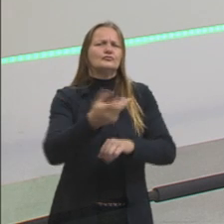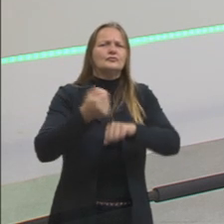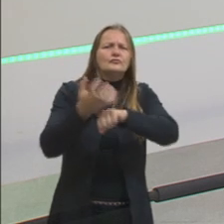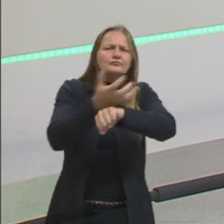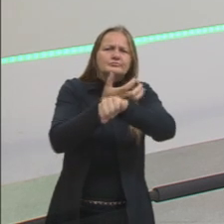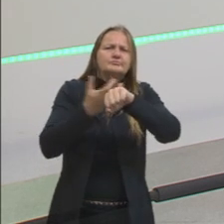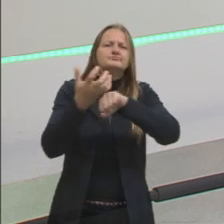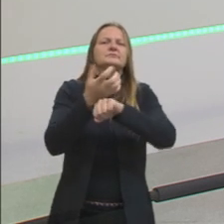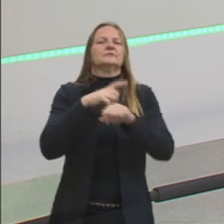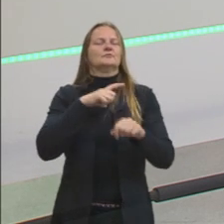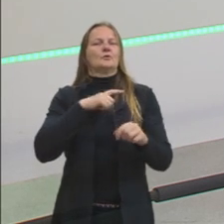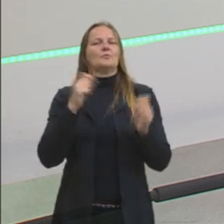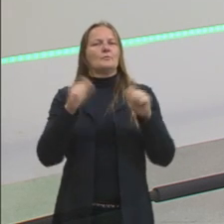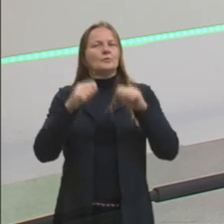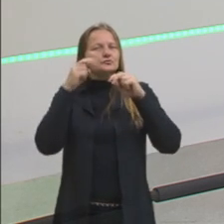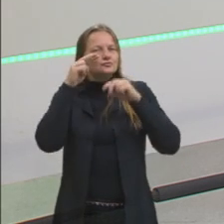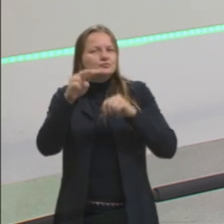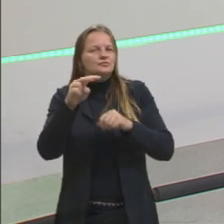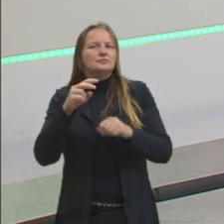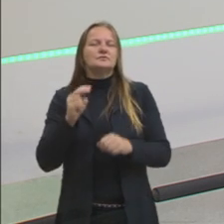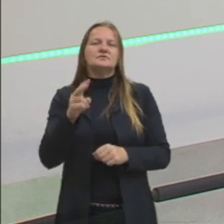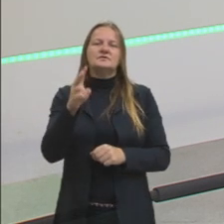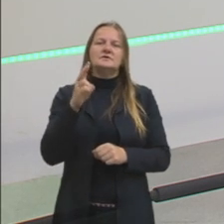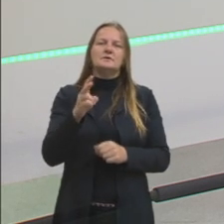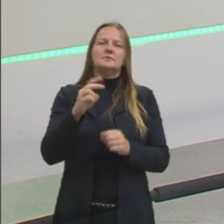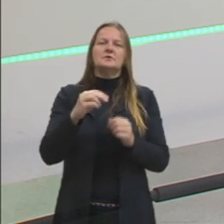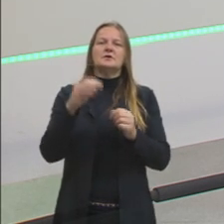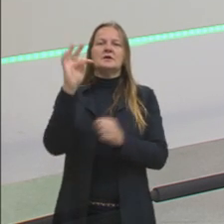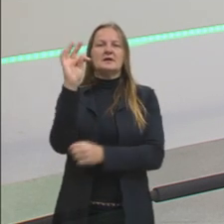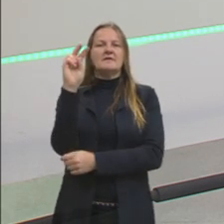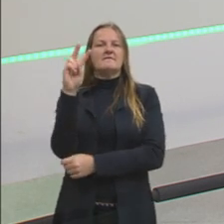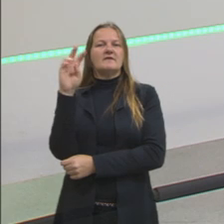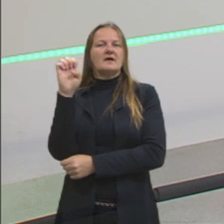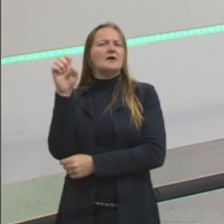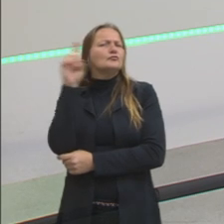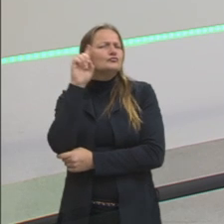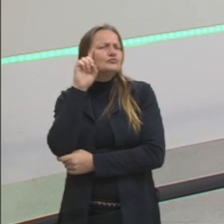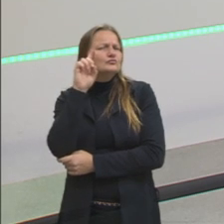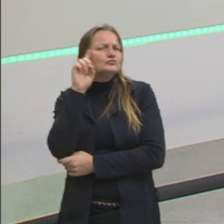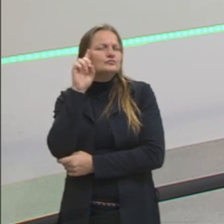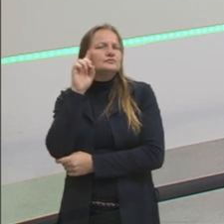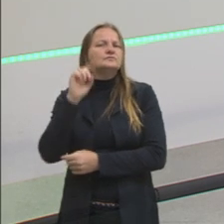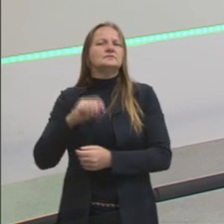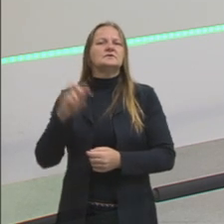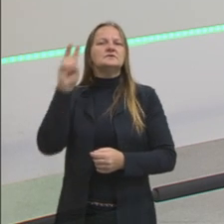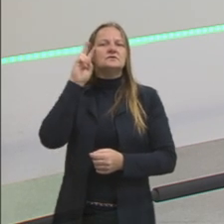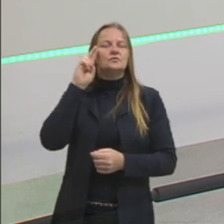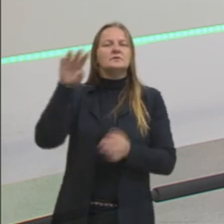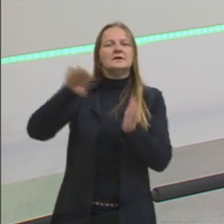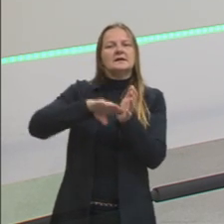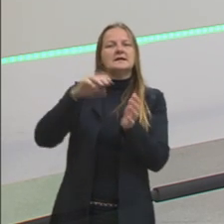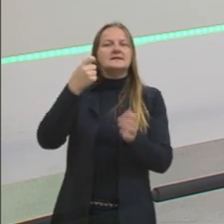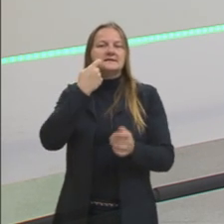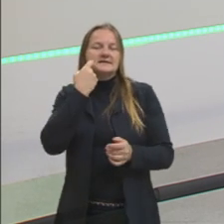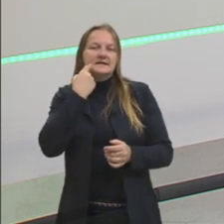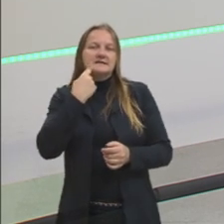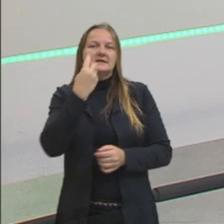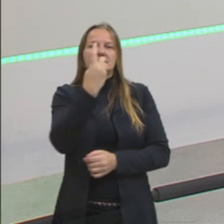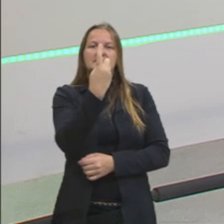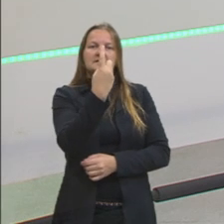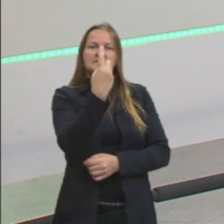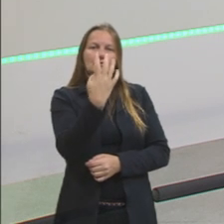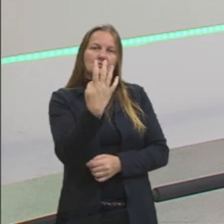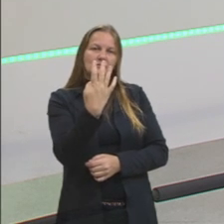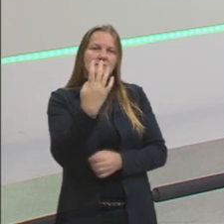assistir. Essas aulas são exibidas aqui na grade da TVE diariamente, ou melhor, de segunda a sexta, das 16h